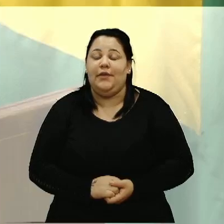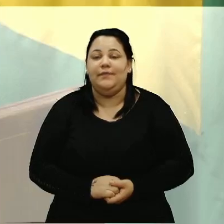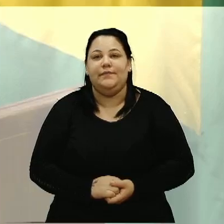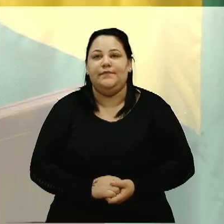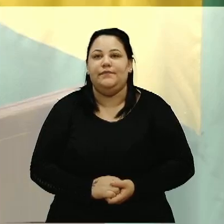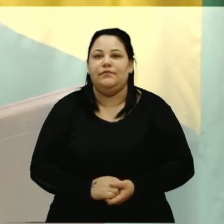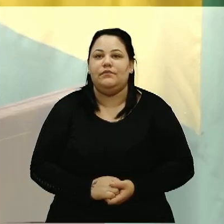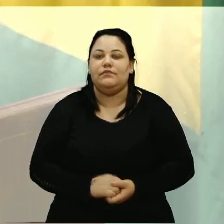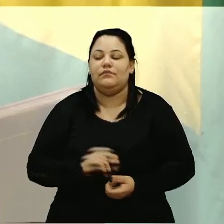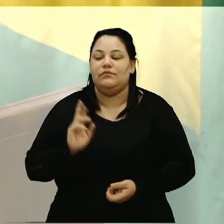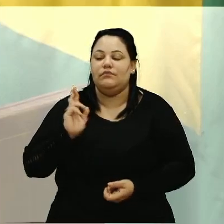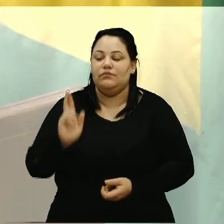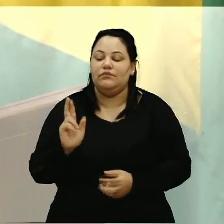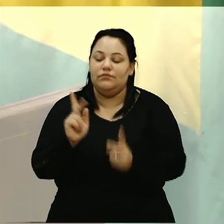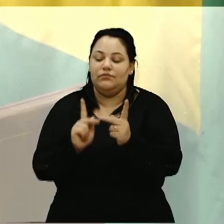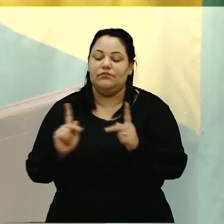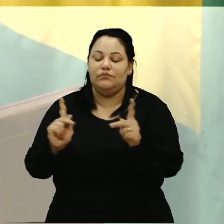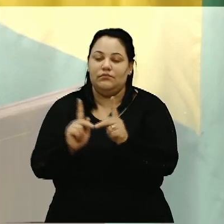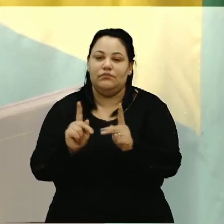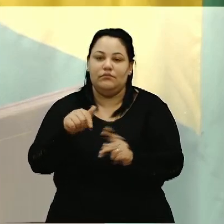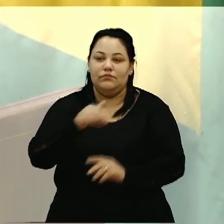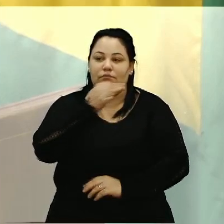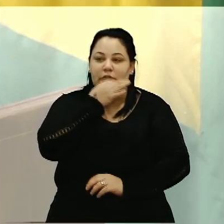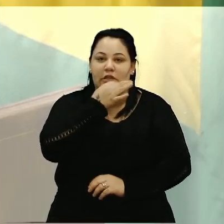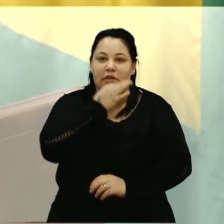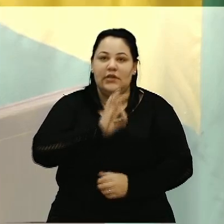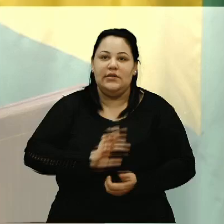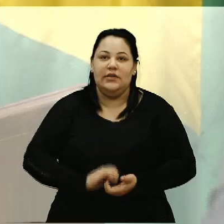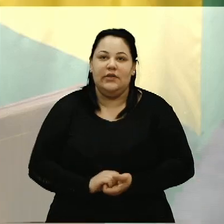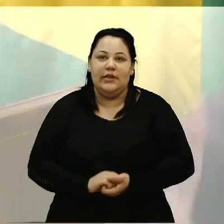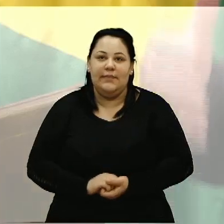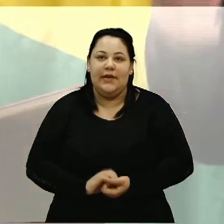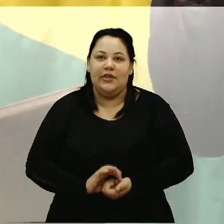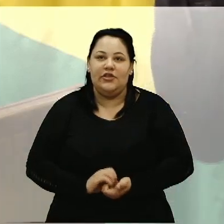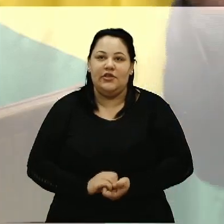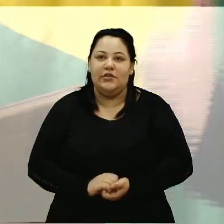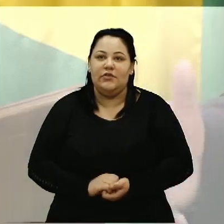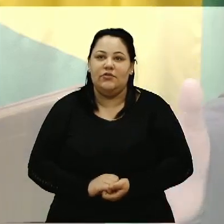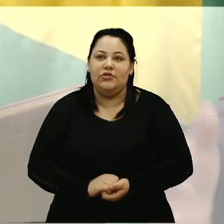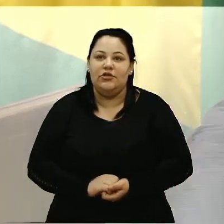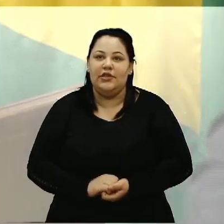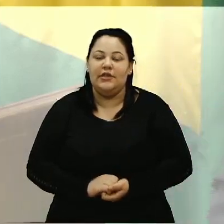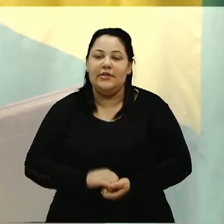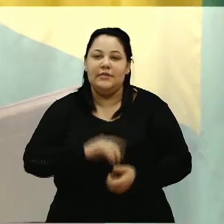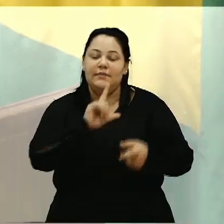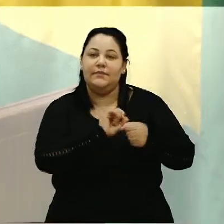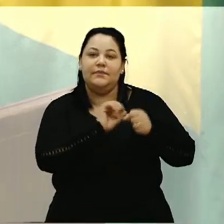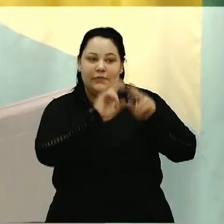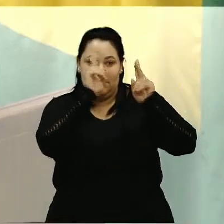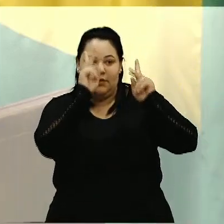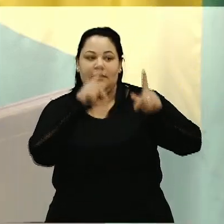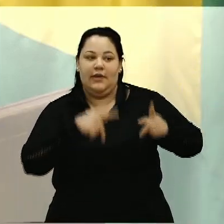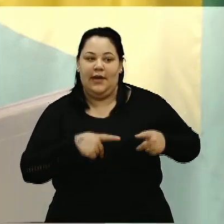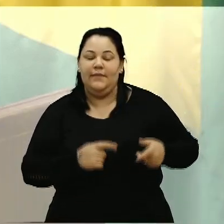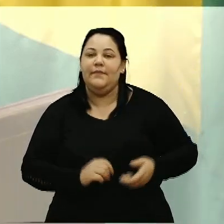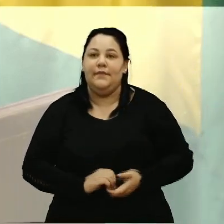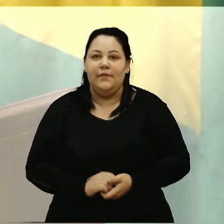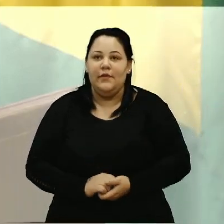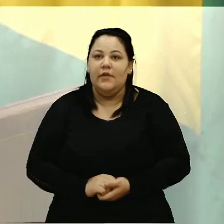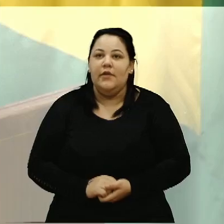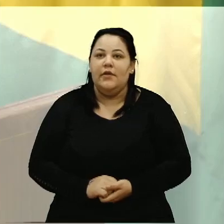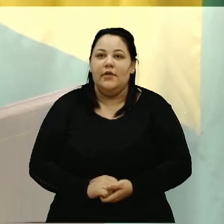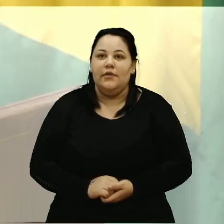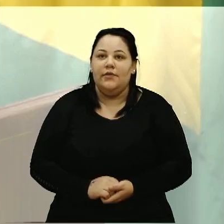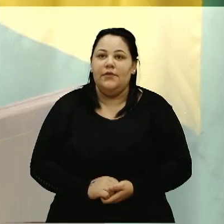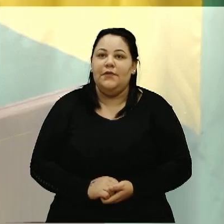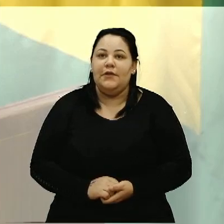de Caxias está dando verdadeiro reconhecimento a um atleta